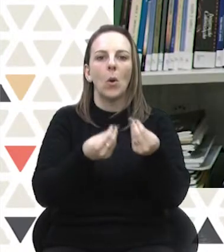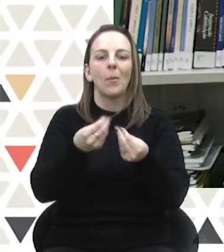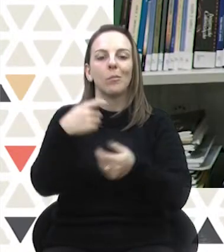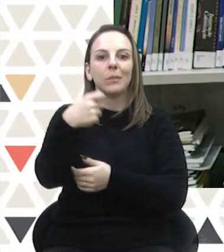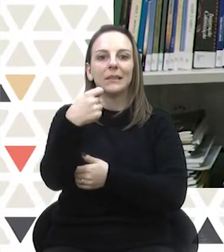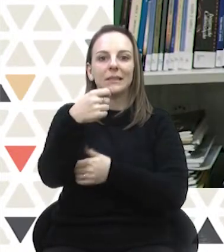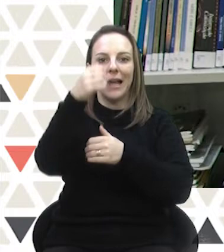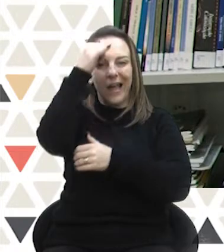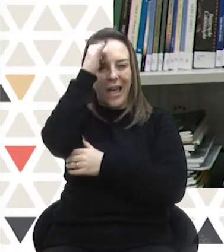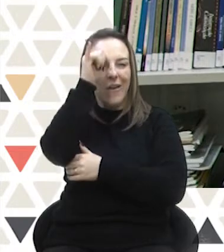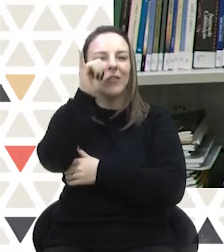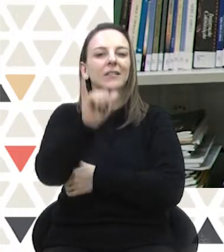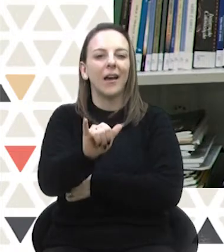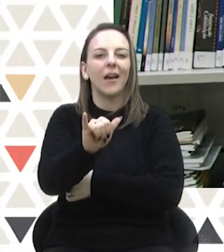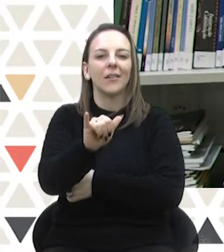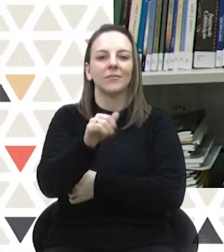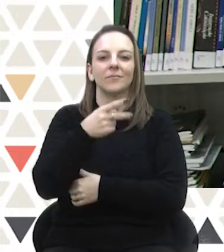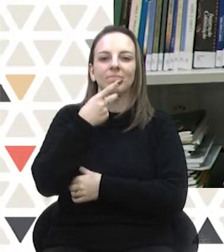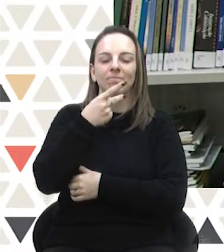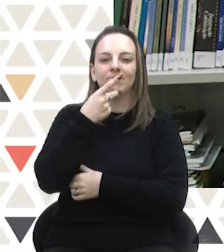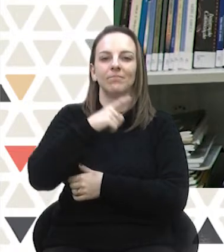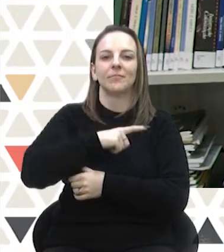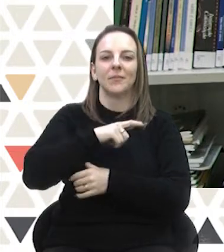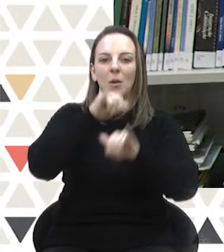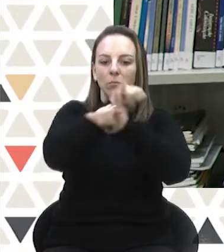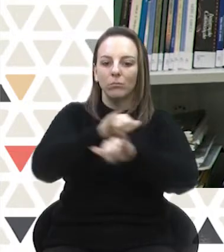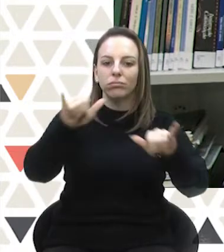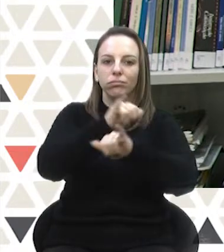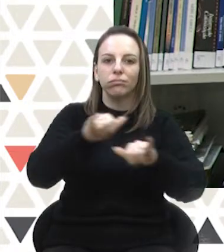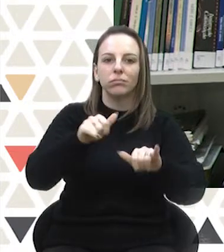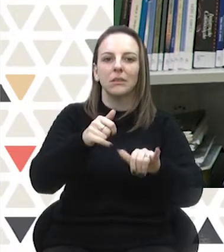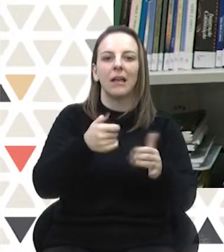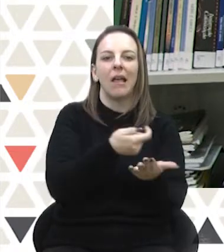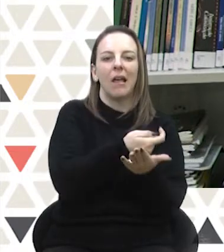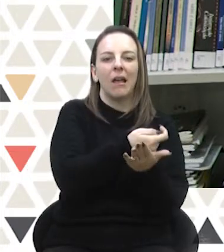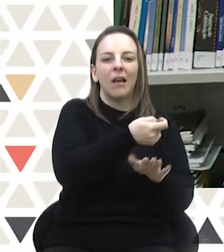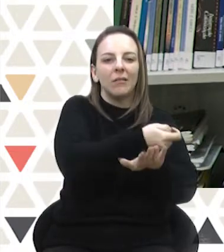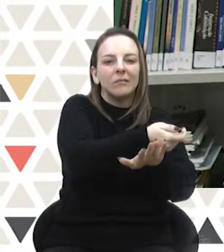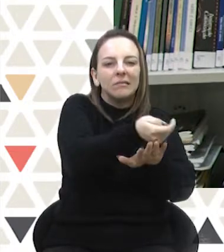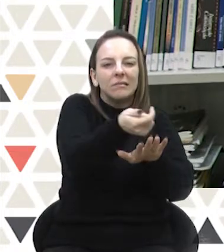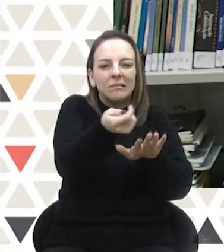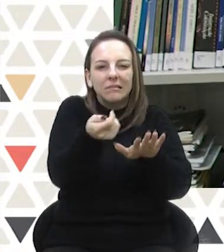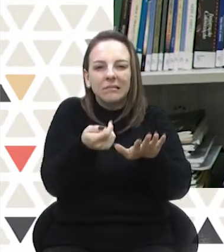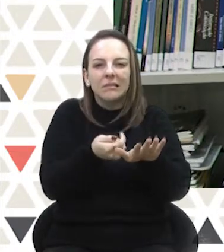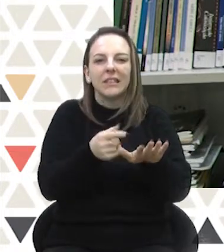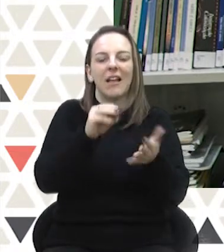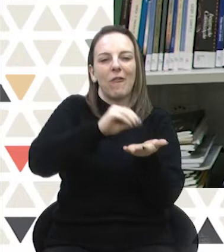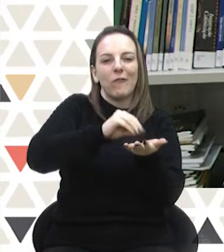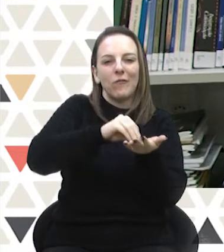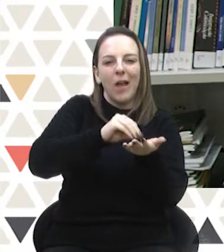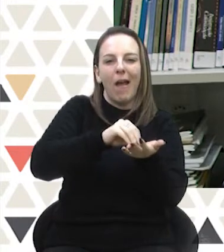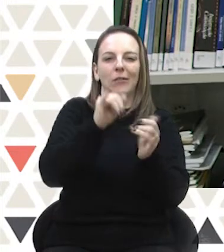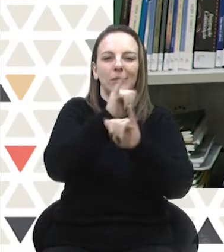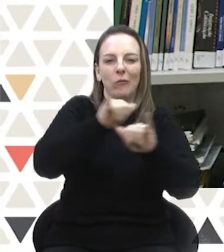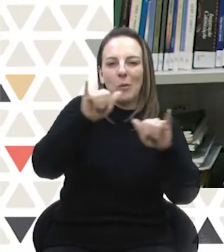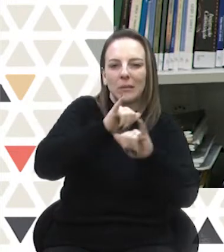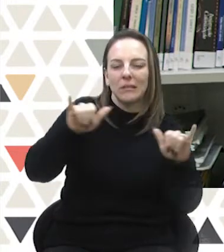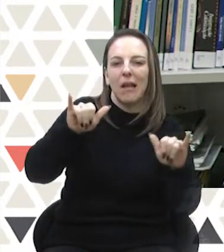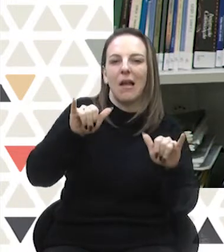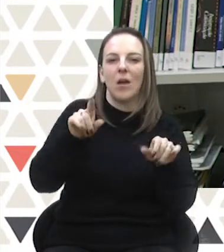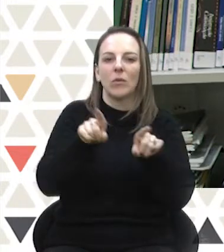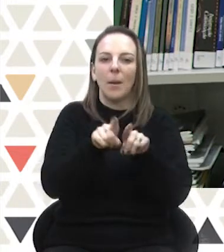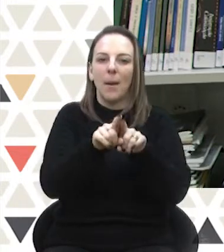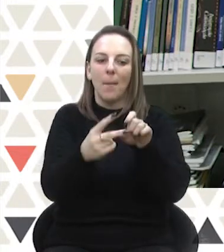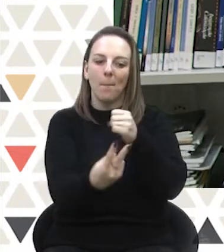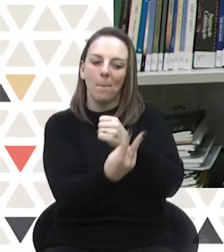necessidade de nós combatermos a disseminação de fake news, da desinformação e também de